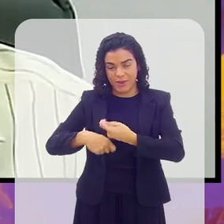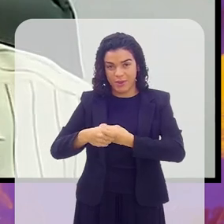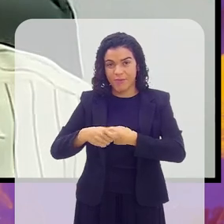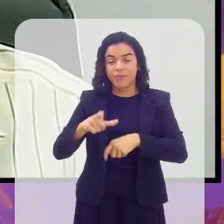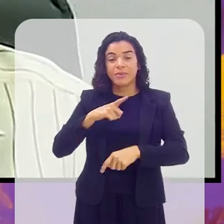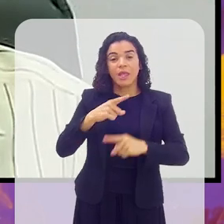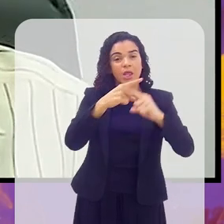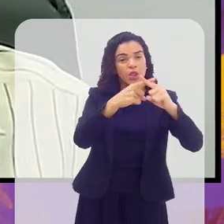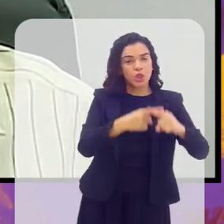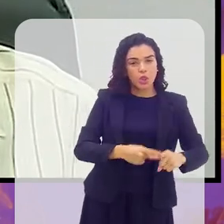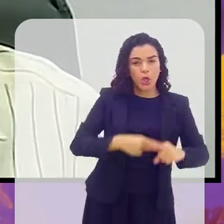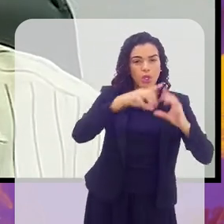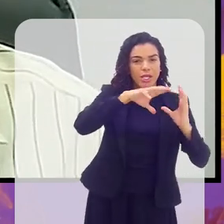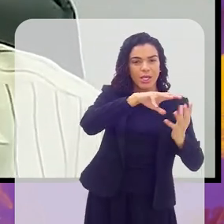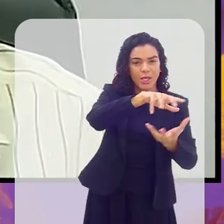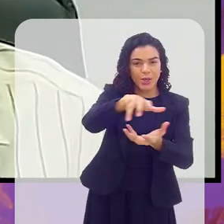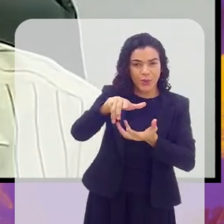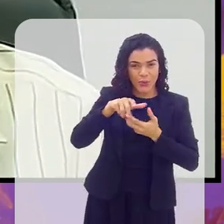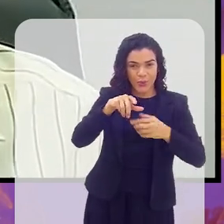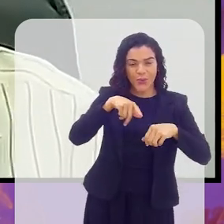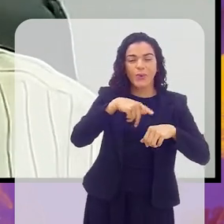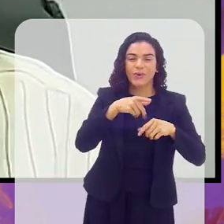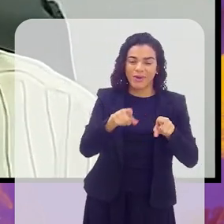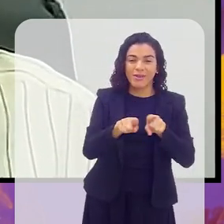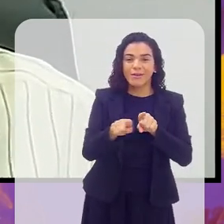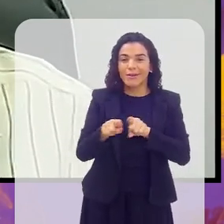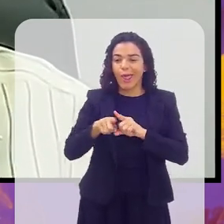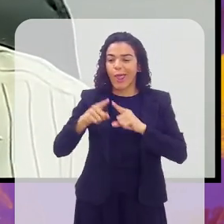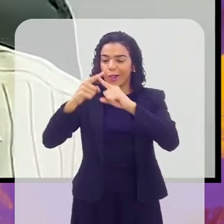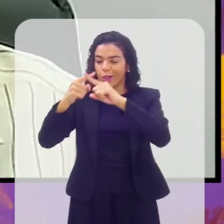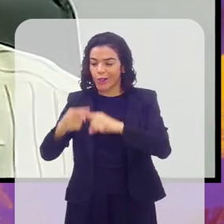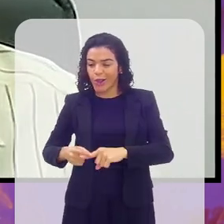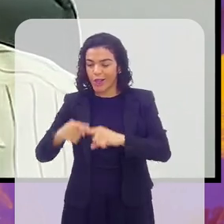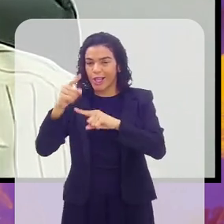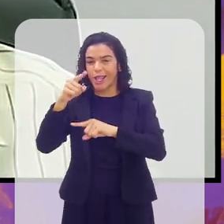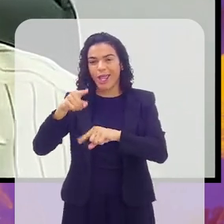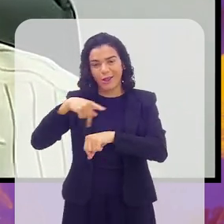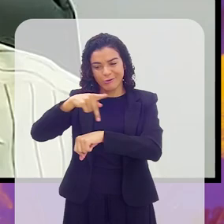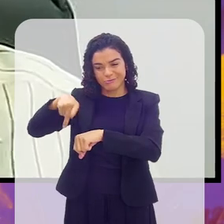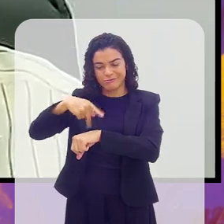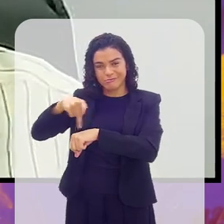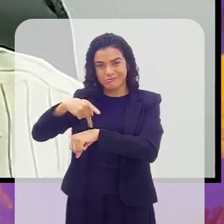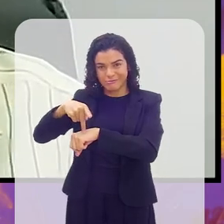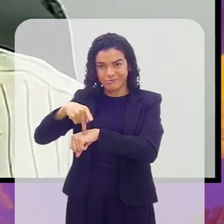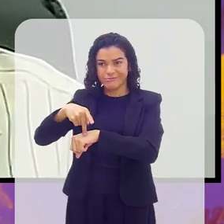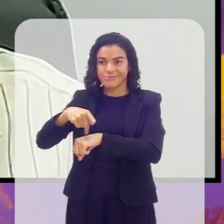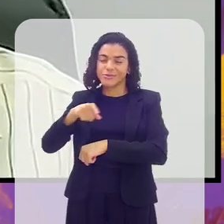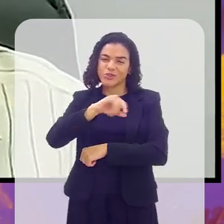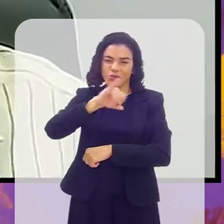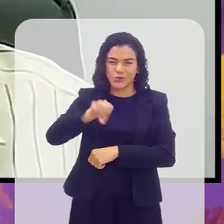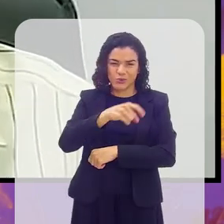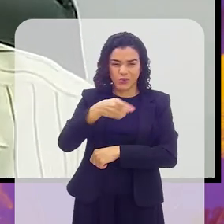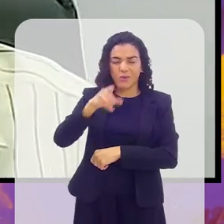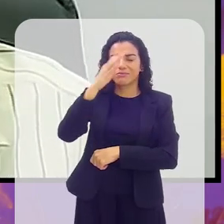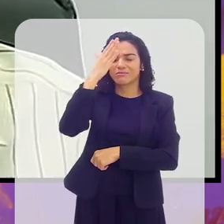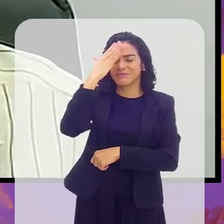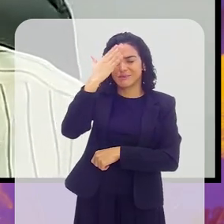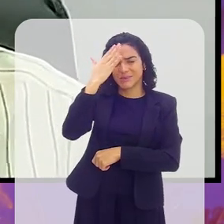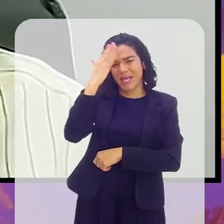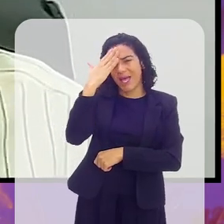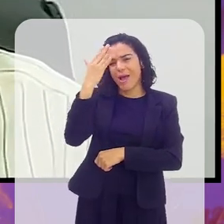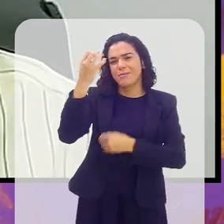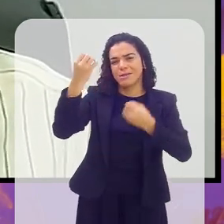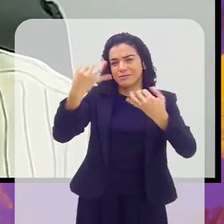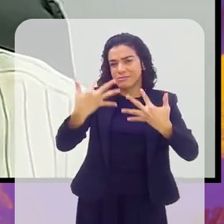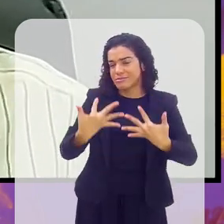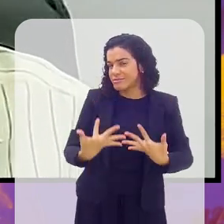torneios internacionais, os torneios nacionais, onde o número, o João Paulo sabe dizer esses números,